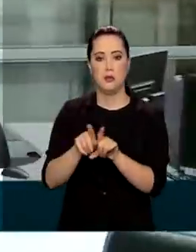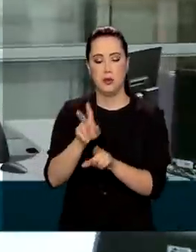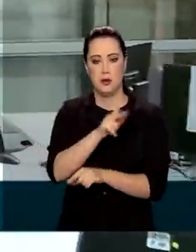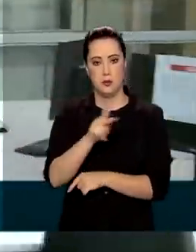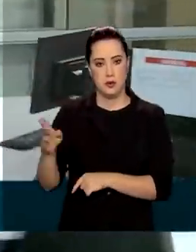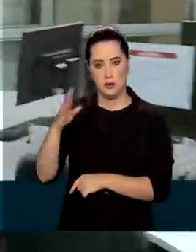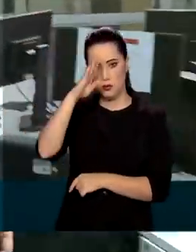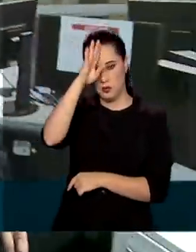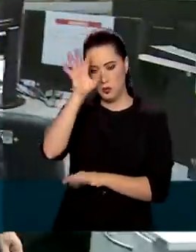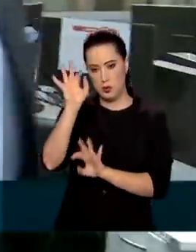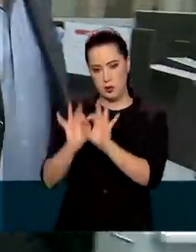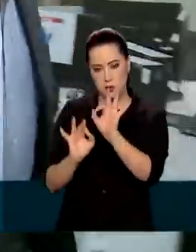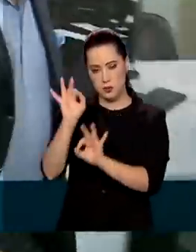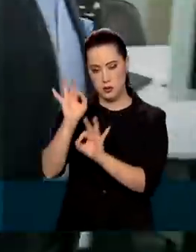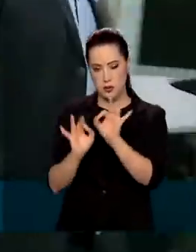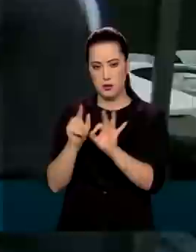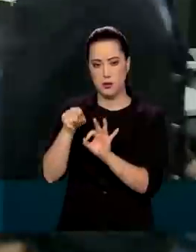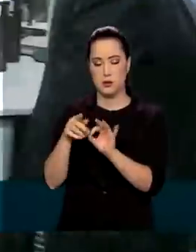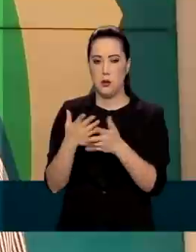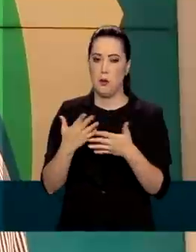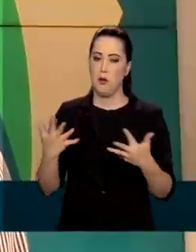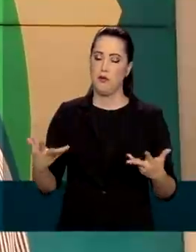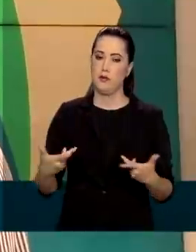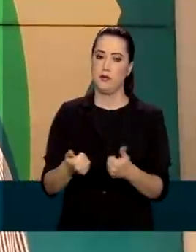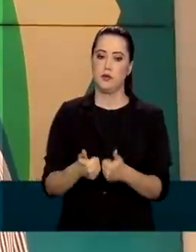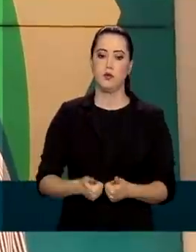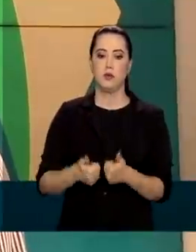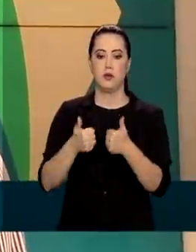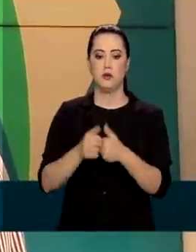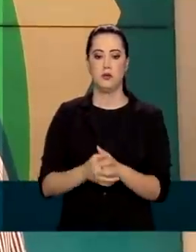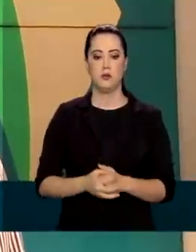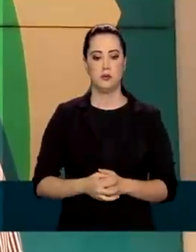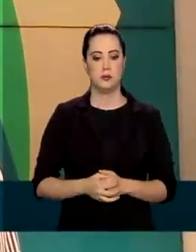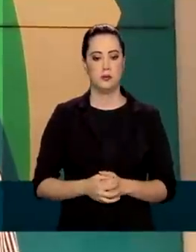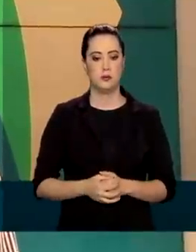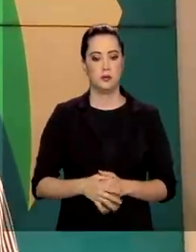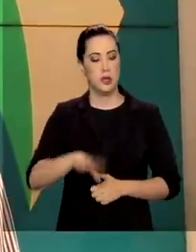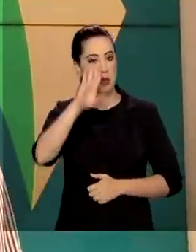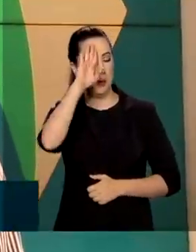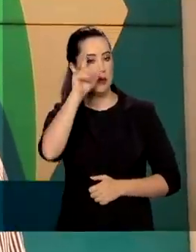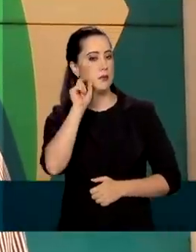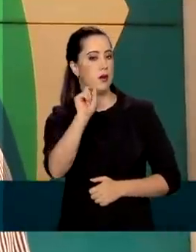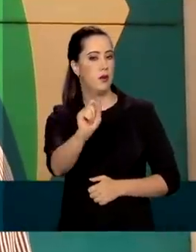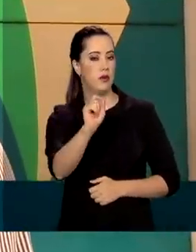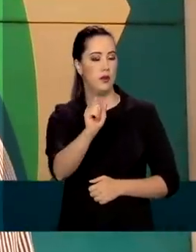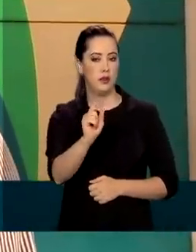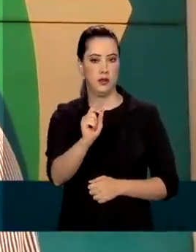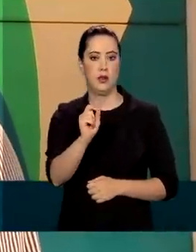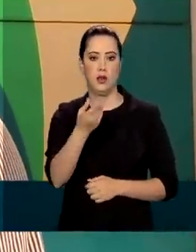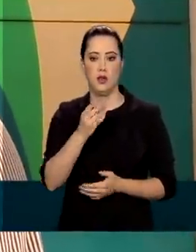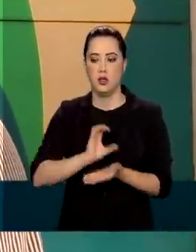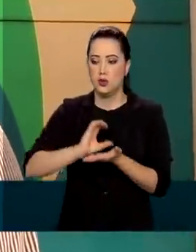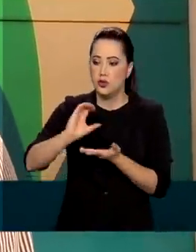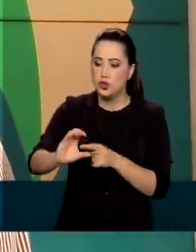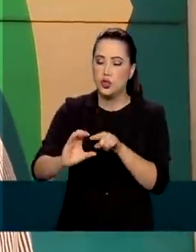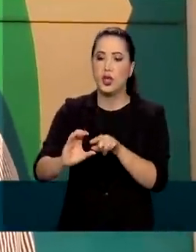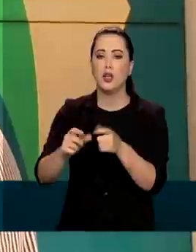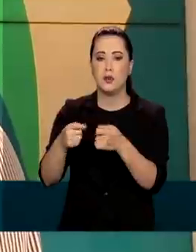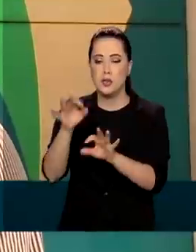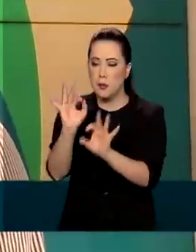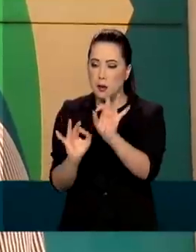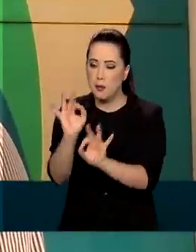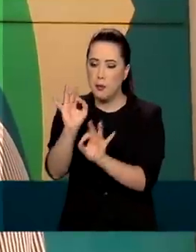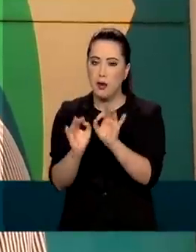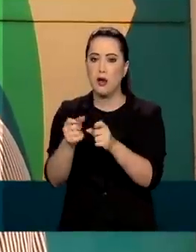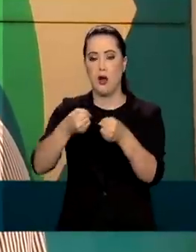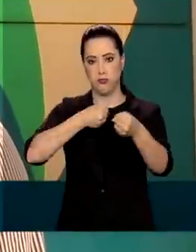para um modelo de gestão mais eficiente. E a principal delas é o investimento no telejornalismo. Nós temos uma